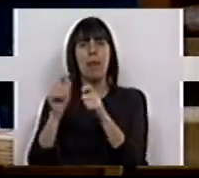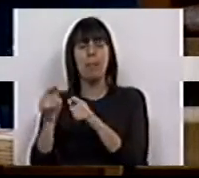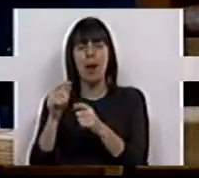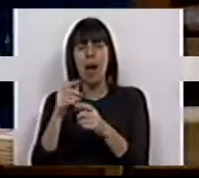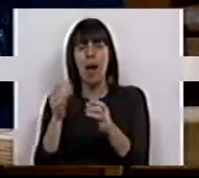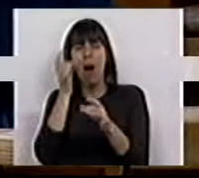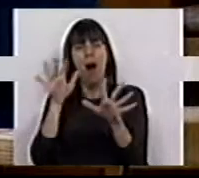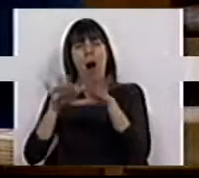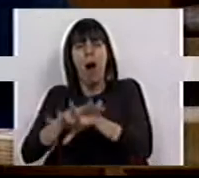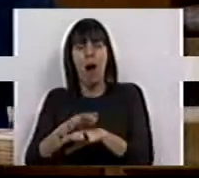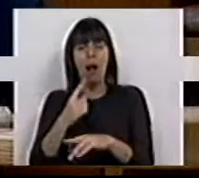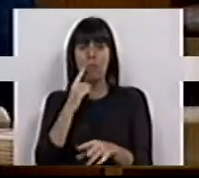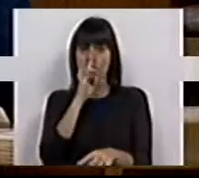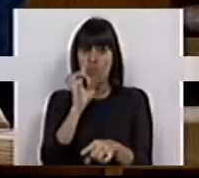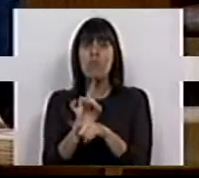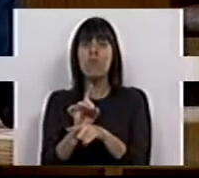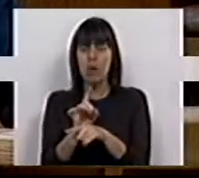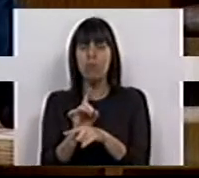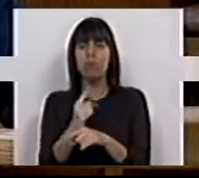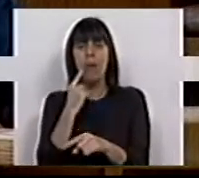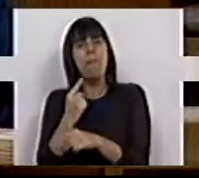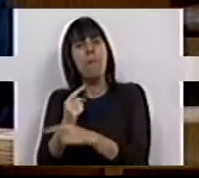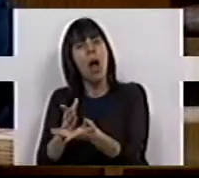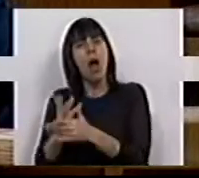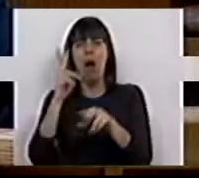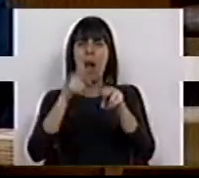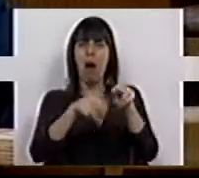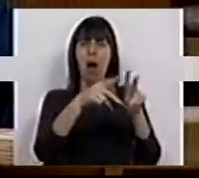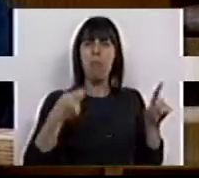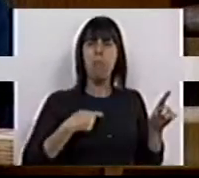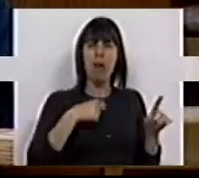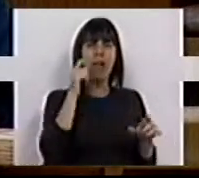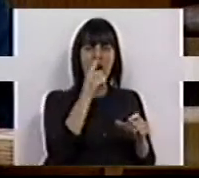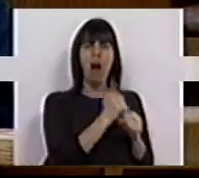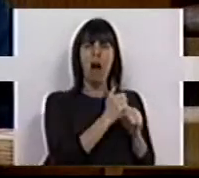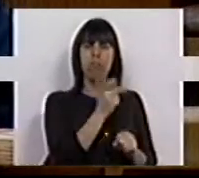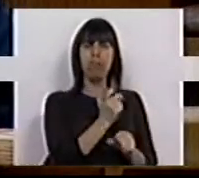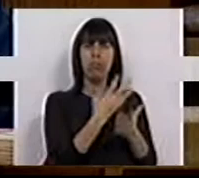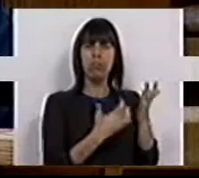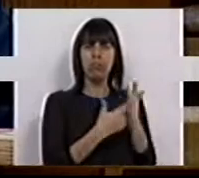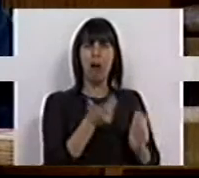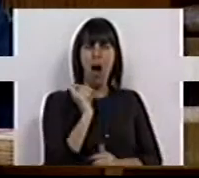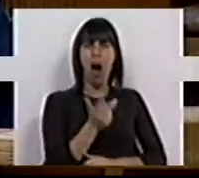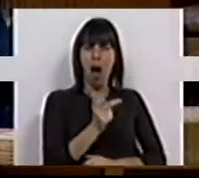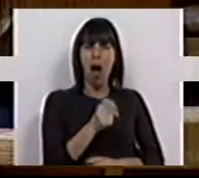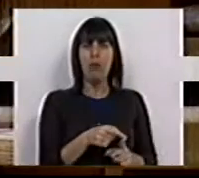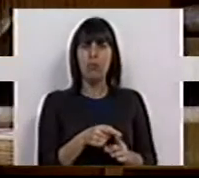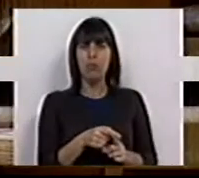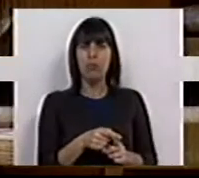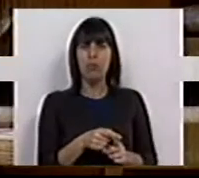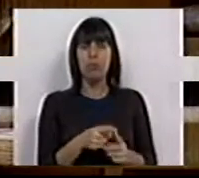pingos da chuva no mesmo momento em que mantinham os cortes nas pensões de quem trabalhou e descontou toda uma vida.